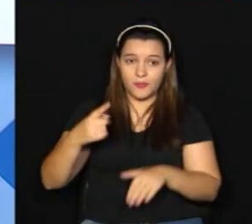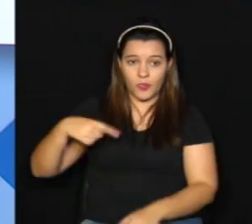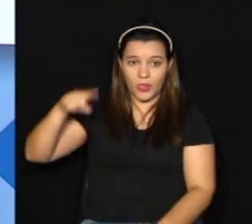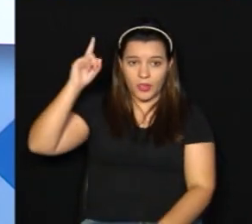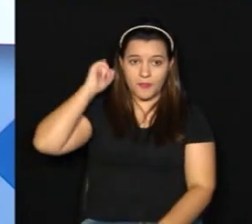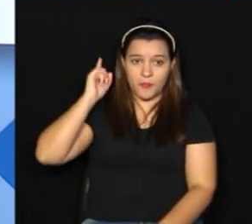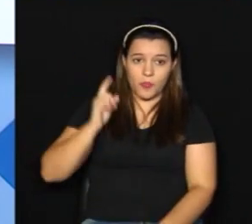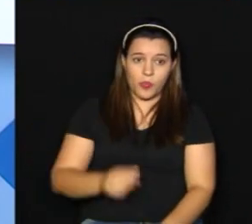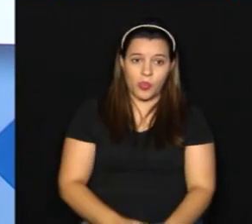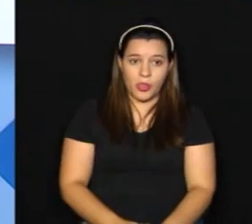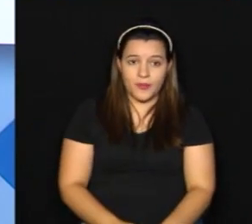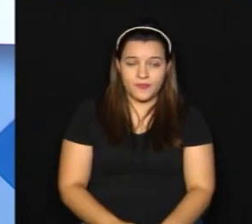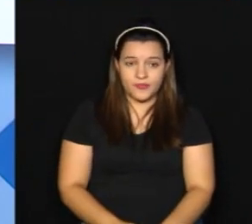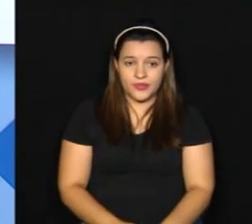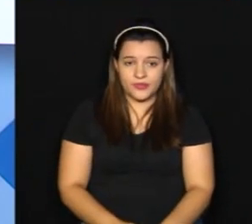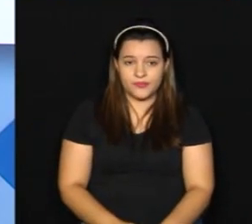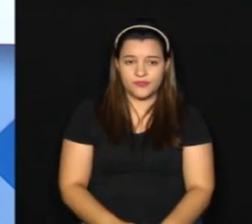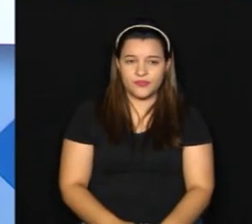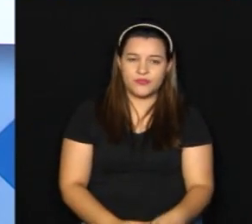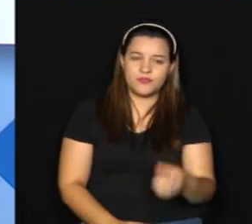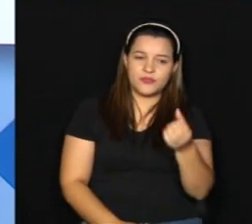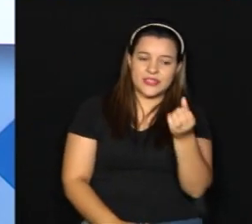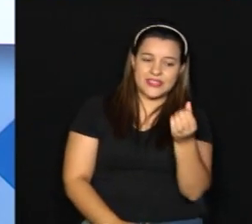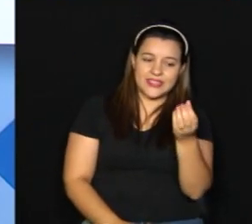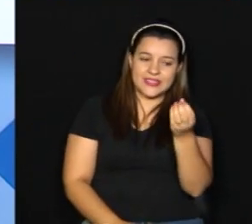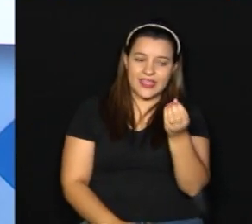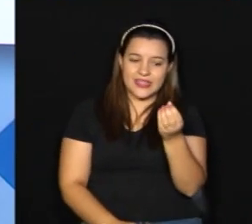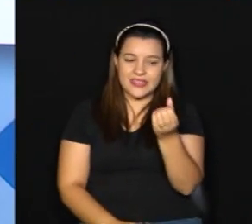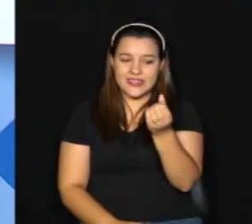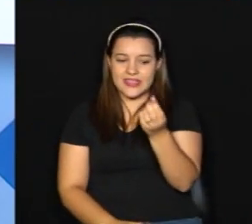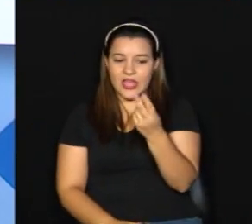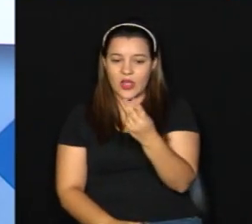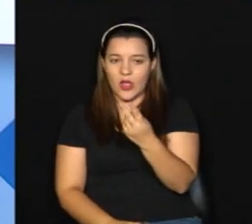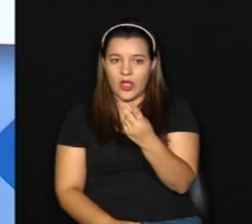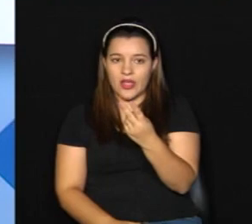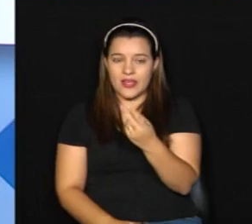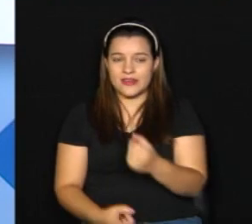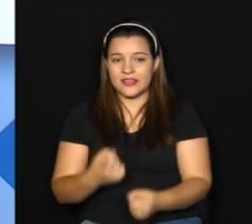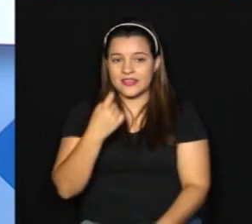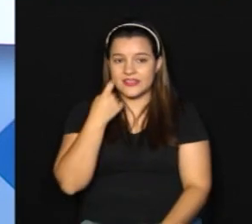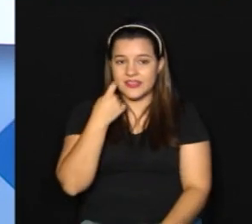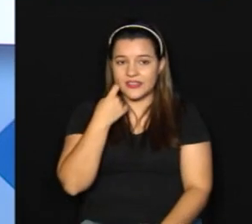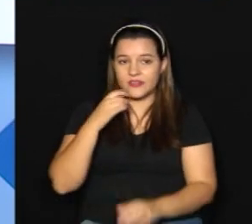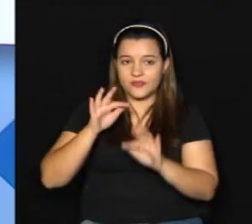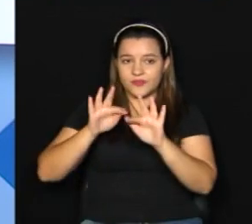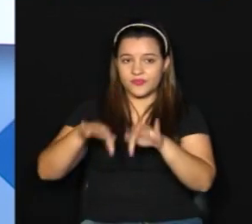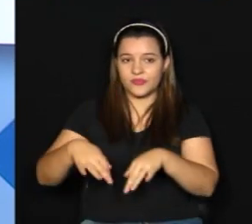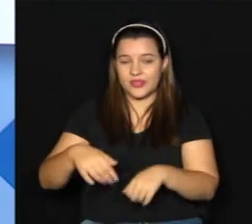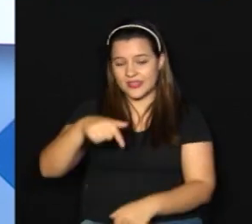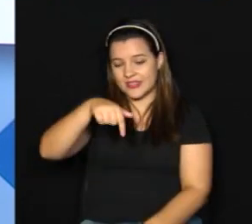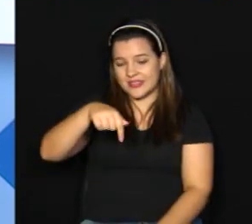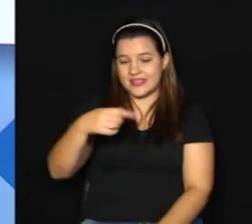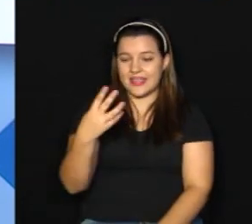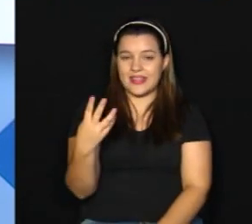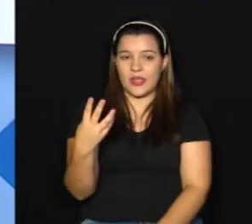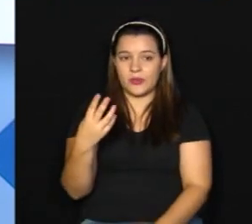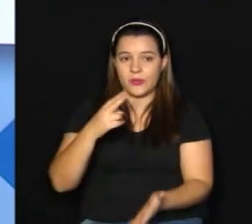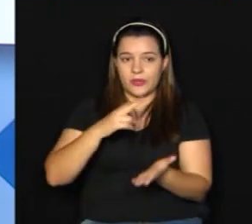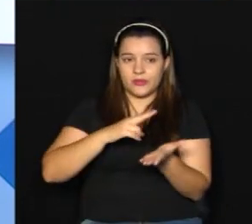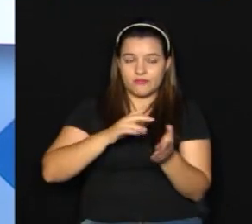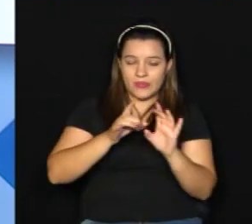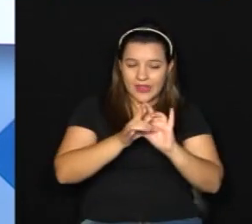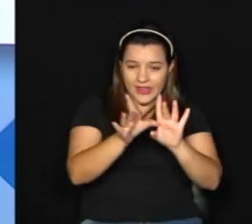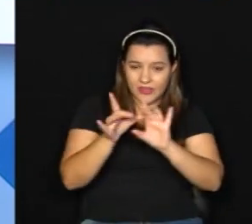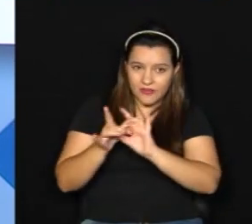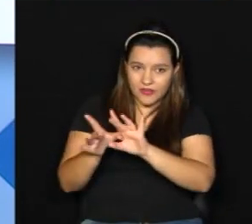começamos com 60, 62, e aí a gente terminou a sexta com esses 74 leitos disponíveis,